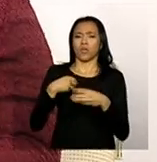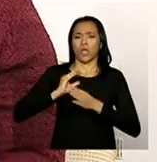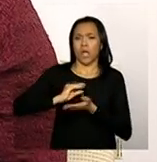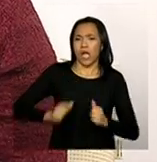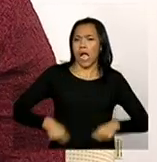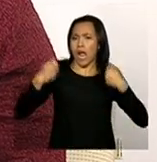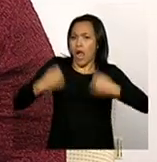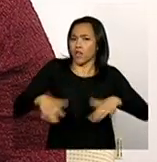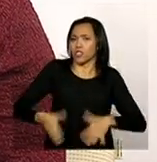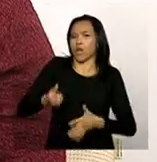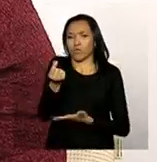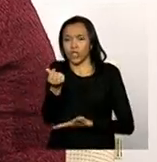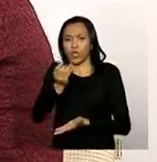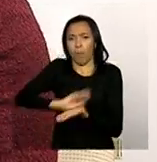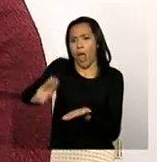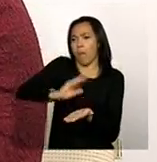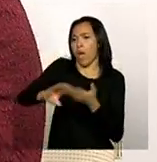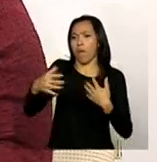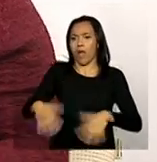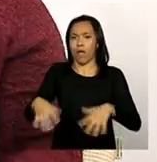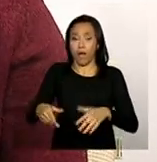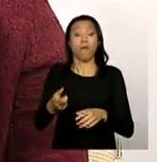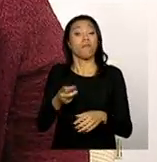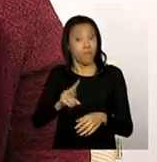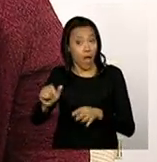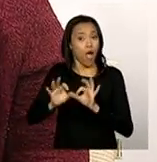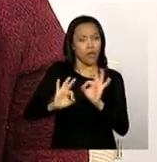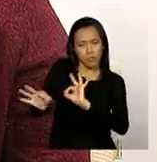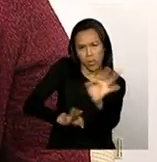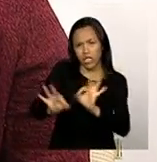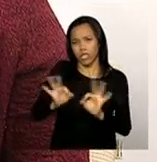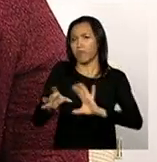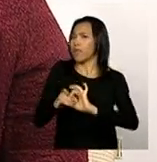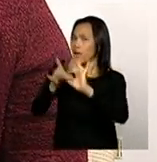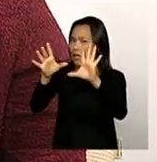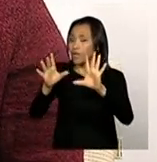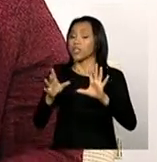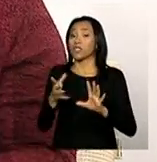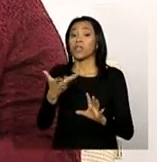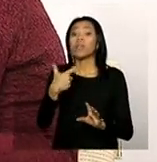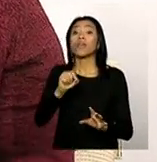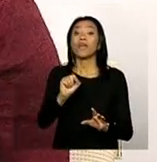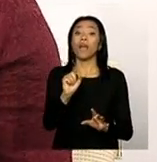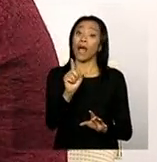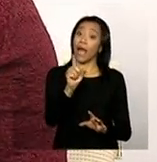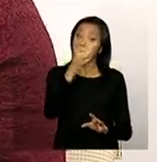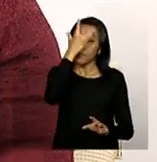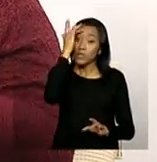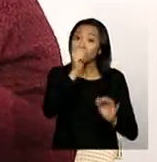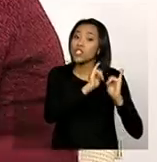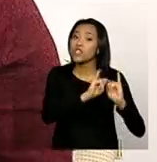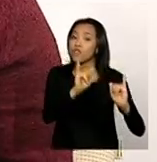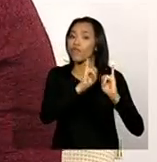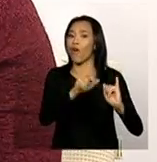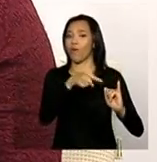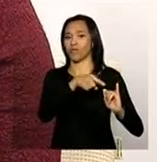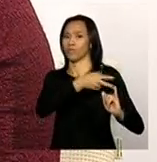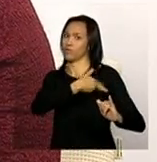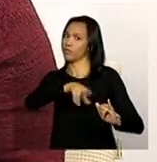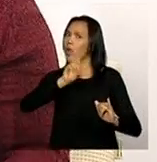ter muita liberdade para fazer o planejamento local, aqueles que tratarem da informação com a